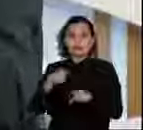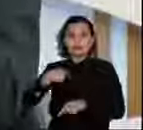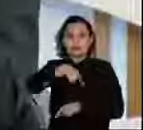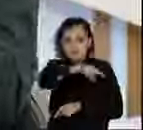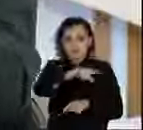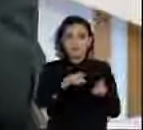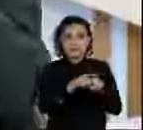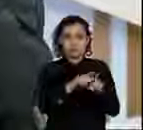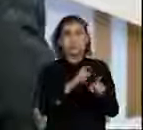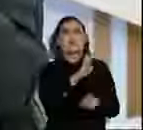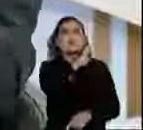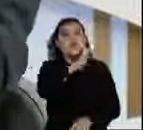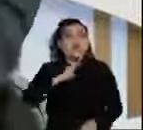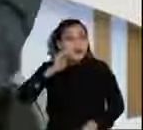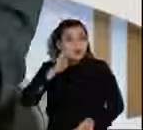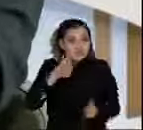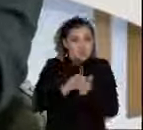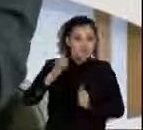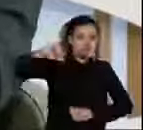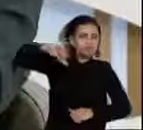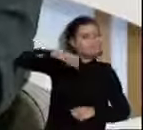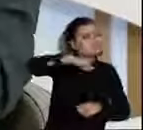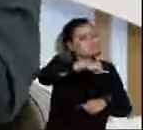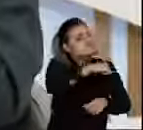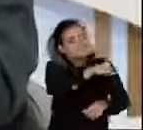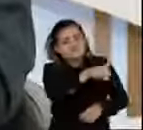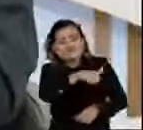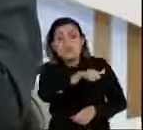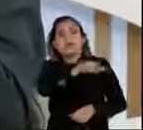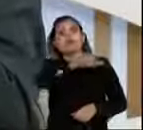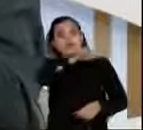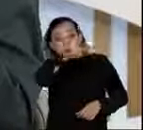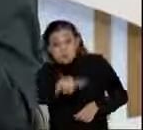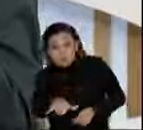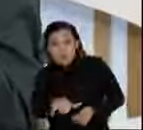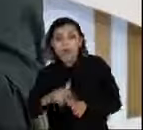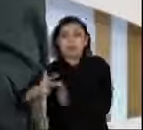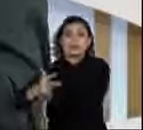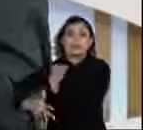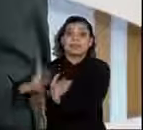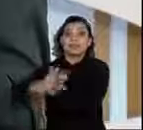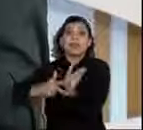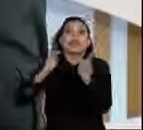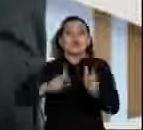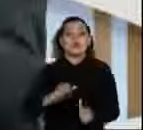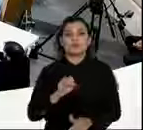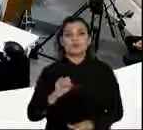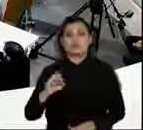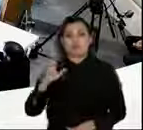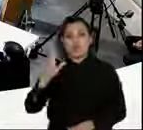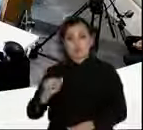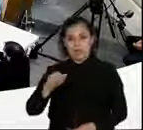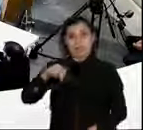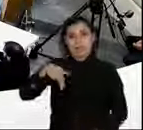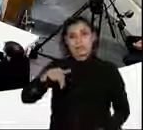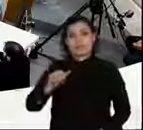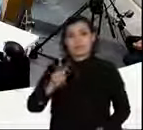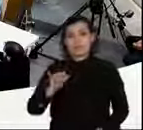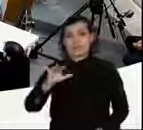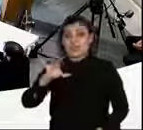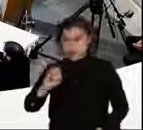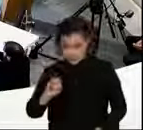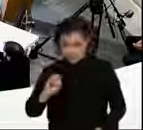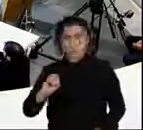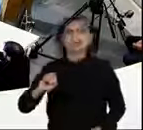aquela festa toda, e depois pegamos o trem e fomos para onde? Serra do Navio. E o pessoal lá da Serra do